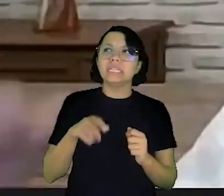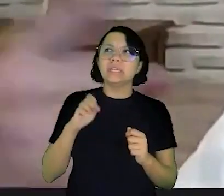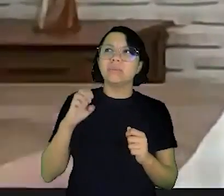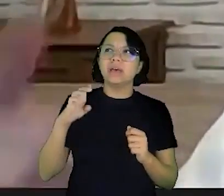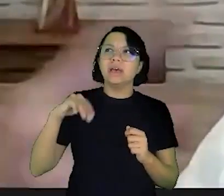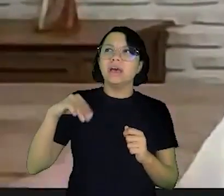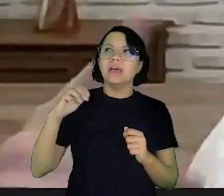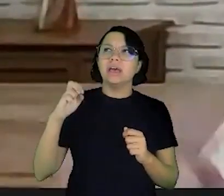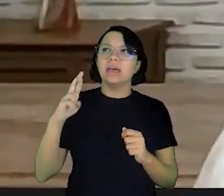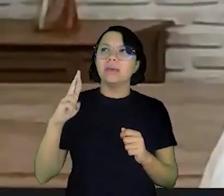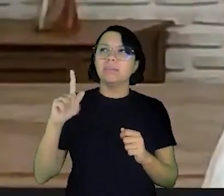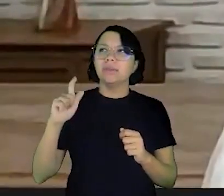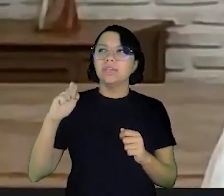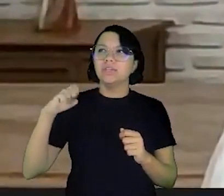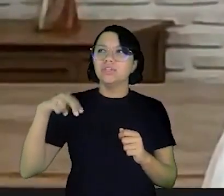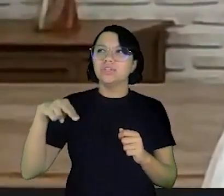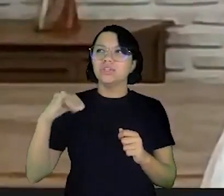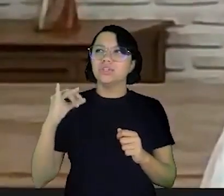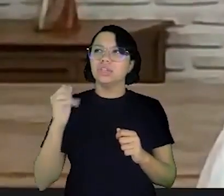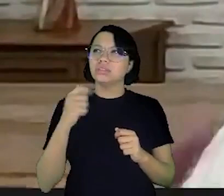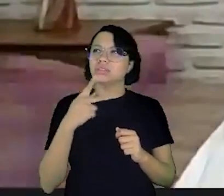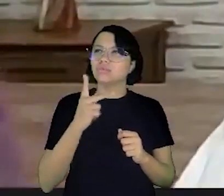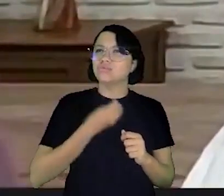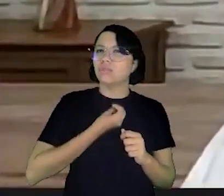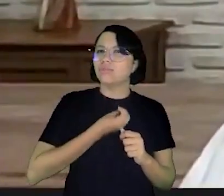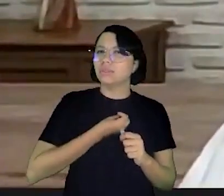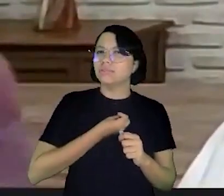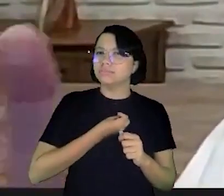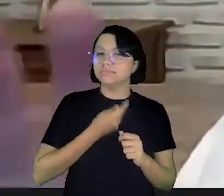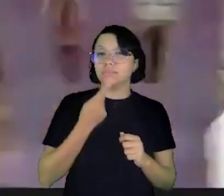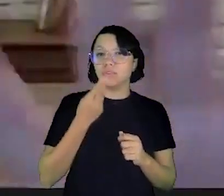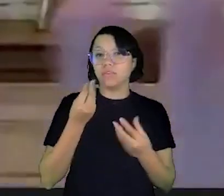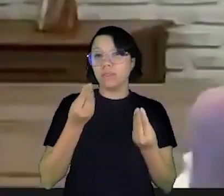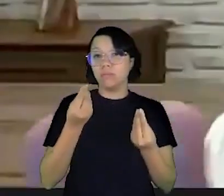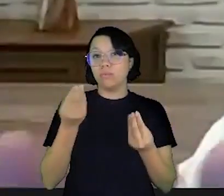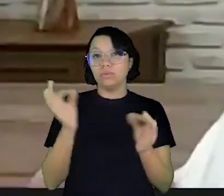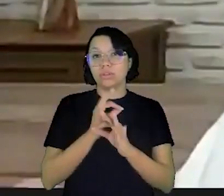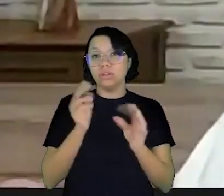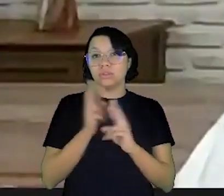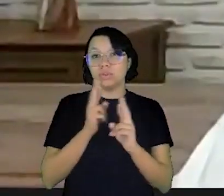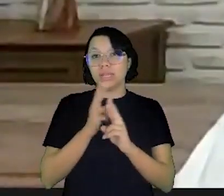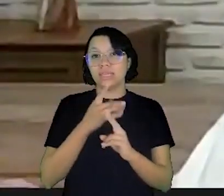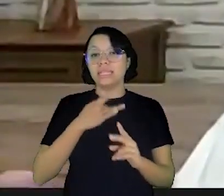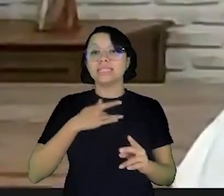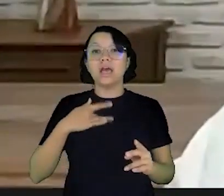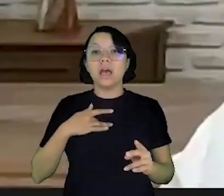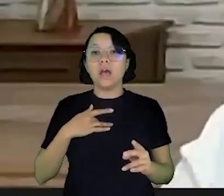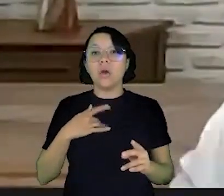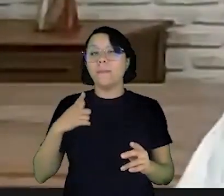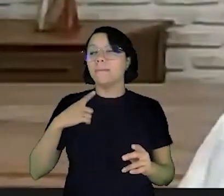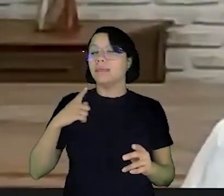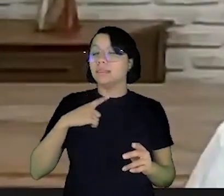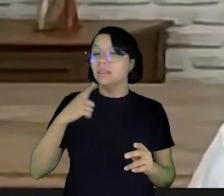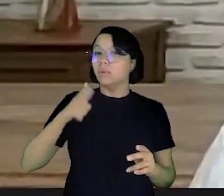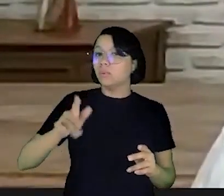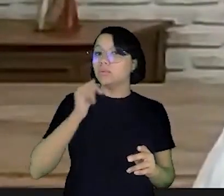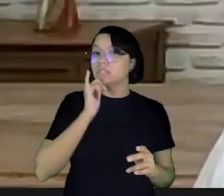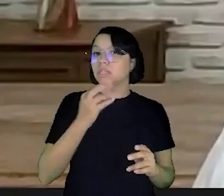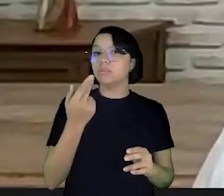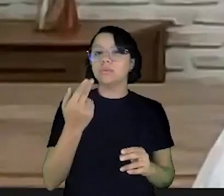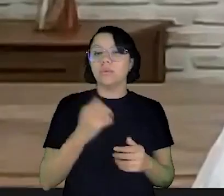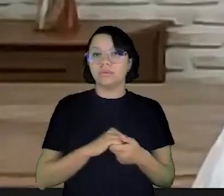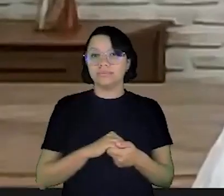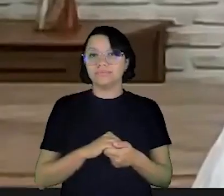poderia ser uma emergência na sua vida e aqui eu dou algumas dicas eu falei muito da questão da saúde mas existem outros